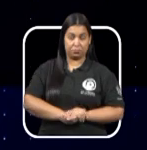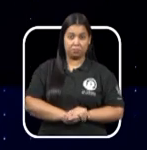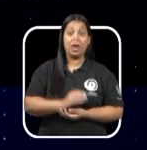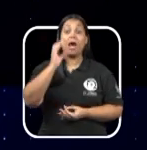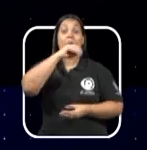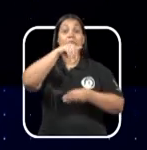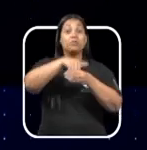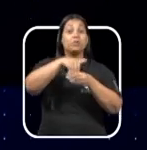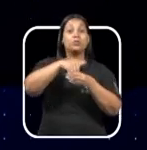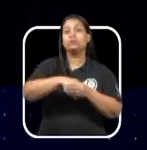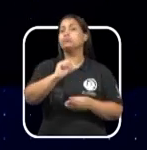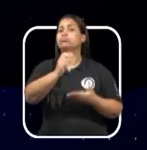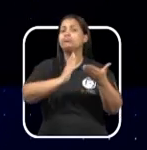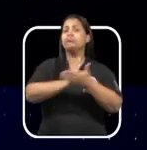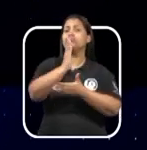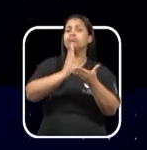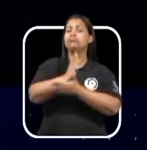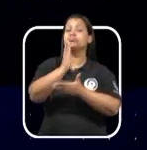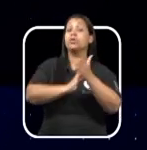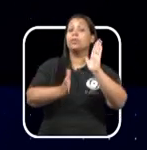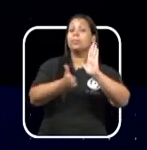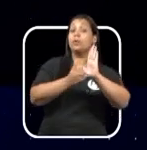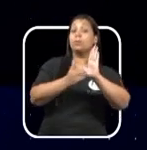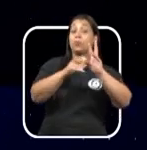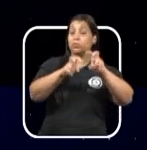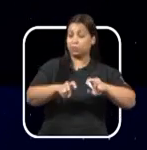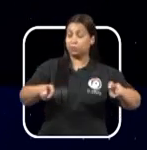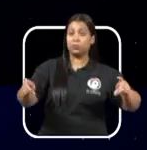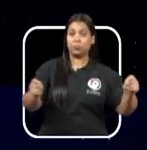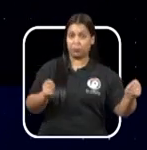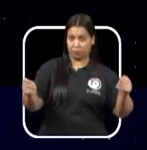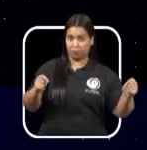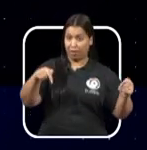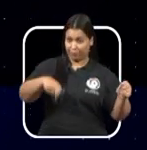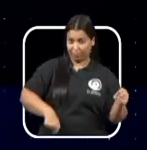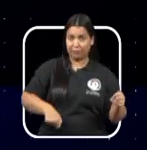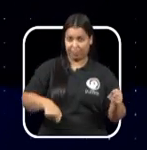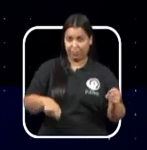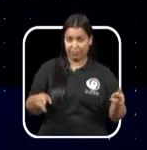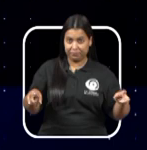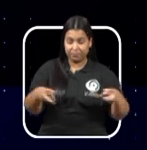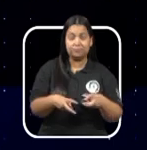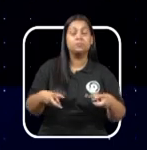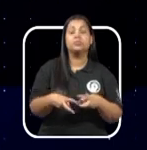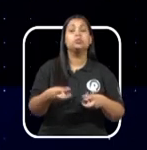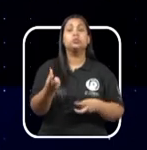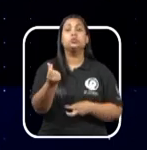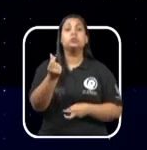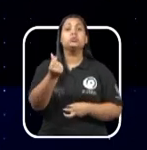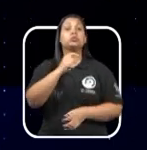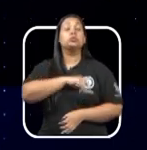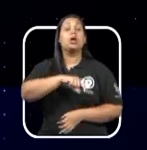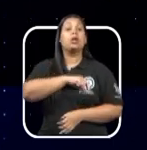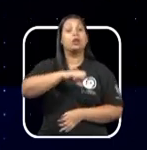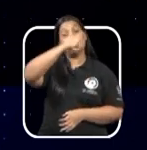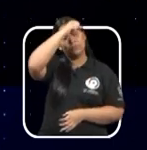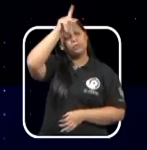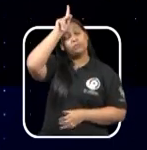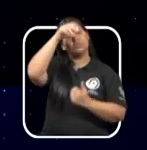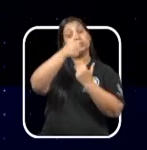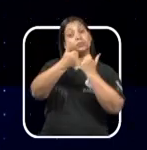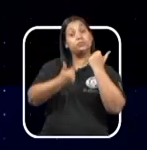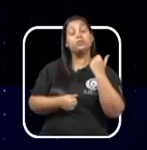urgência, foi aprovada a proposta da Mesa Diretora, que fixa o subsídio do prefeito, vice-prefeito e